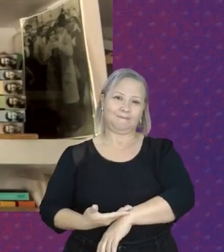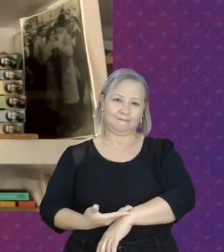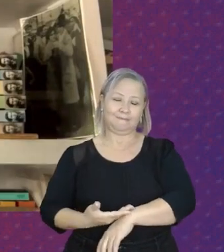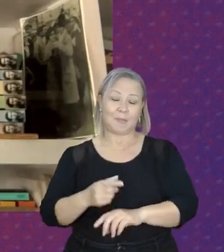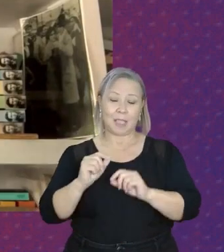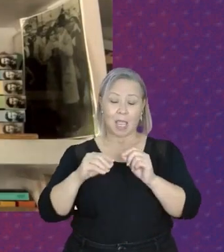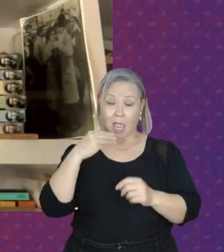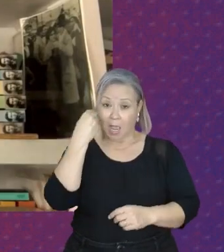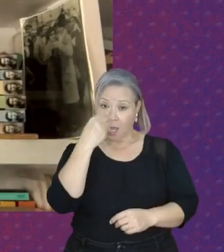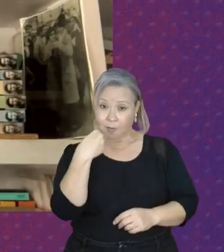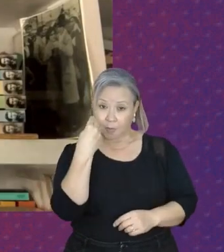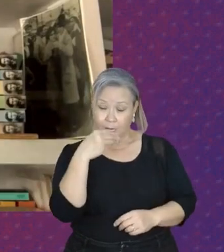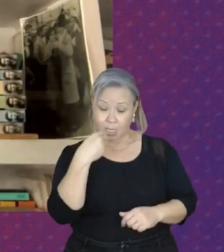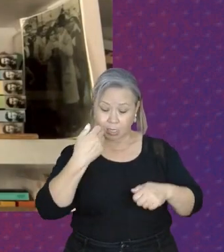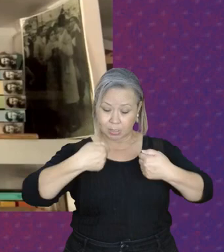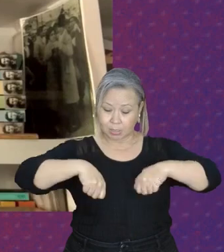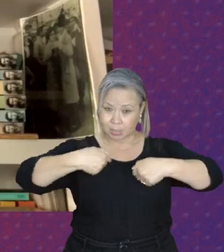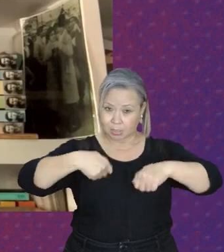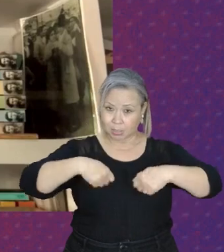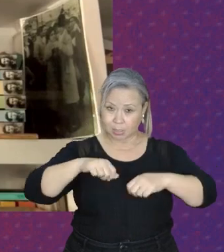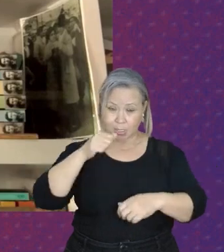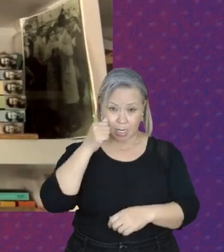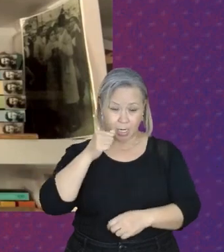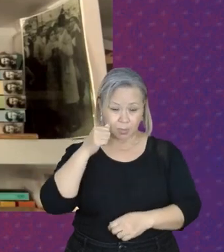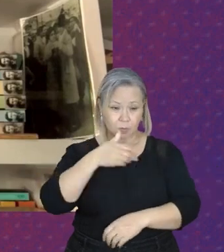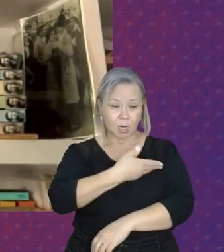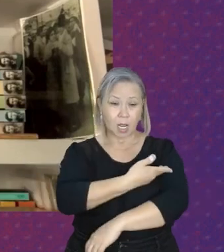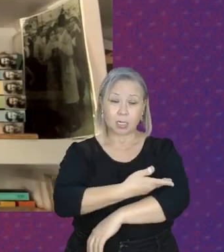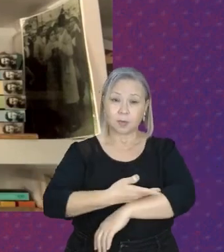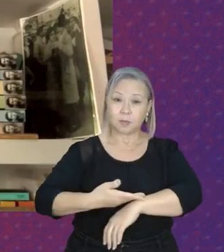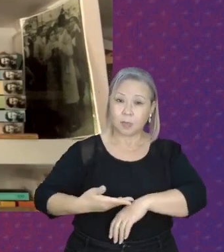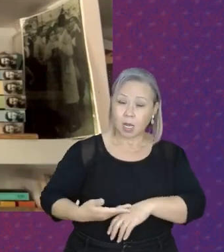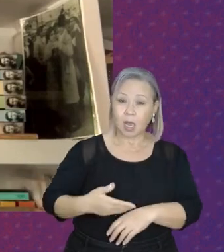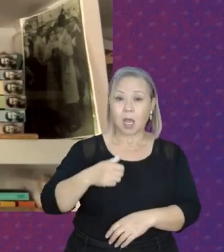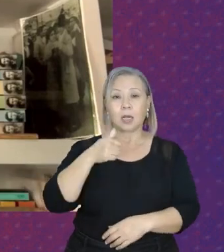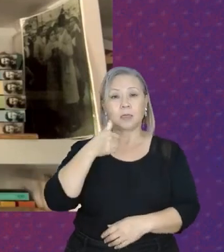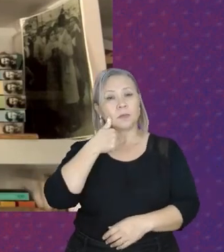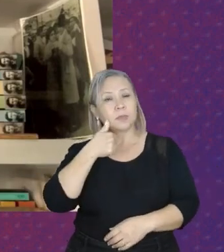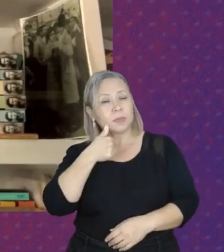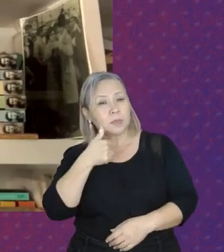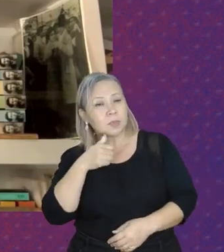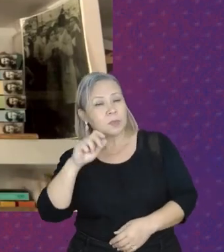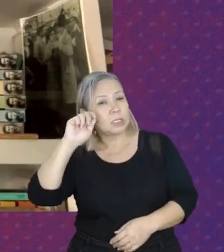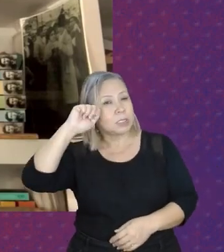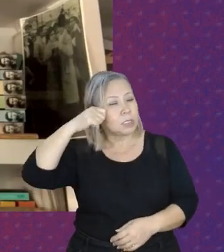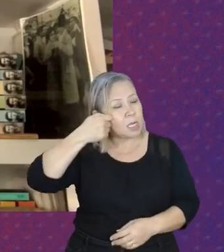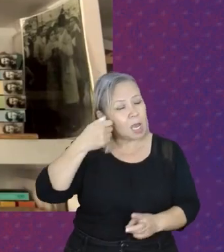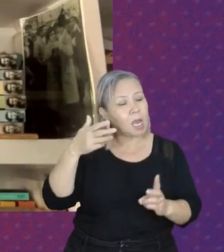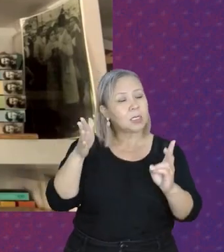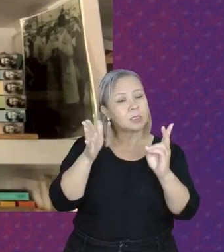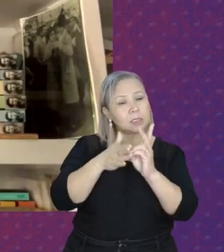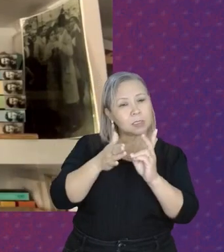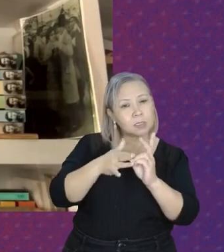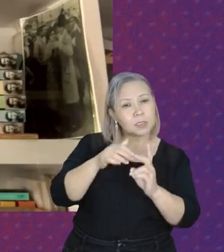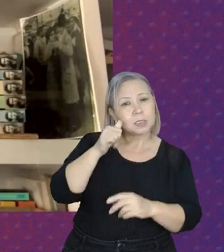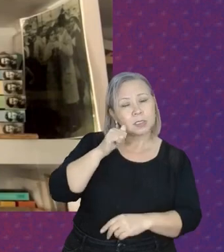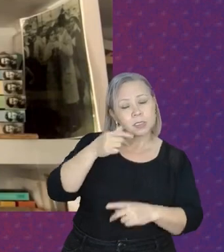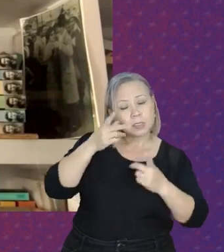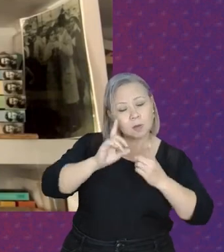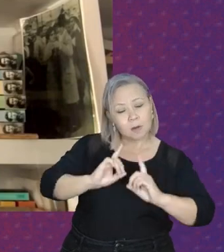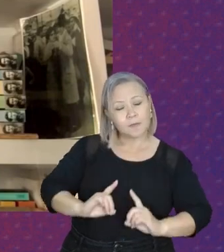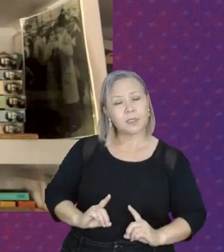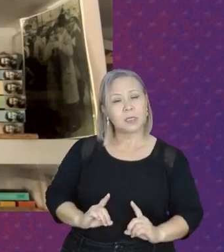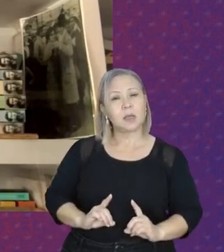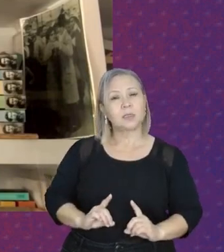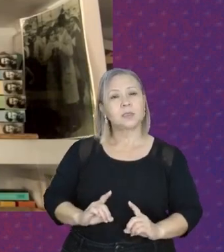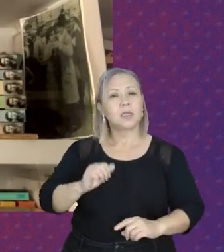experiências e as necessidades das mulheres brancas, das mulheres negras, das mulheres indígenas, das mulheres com deficiência,